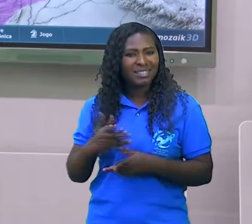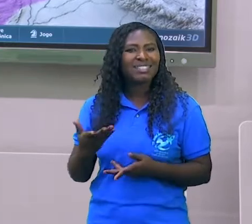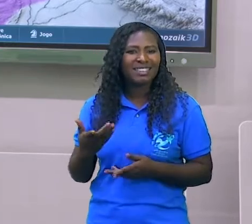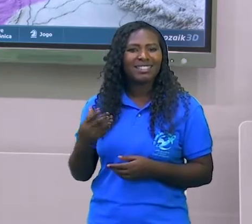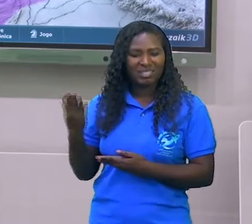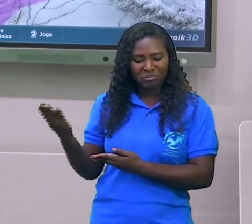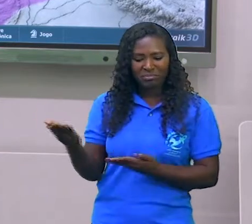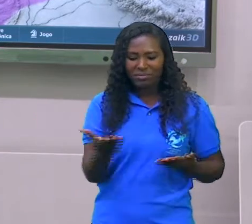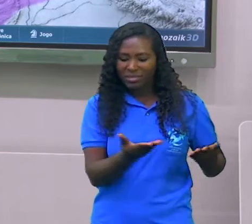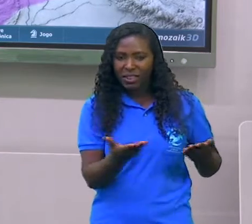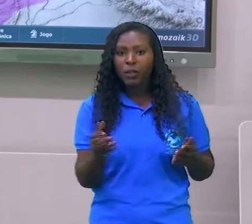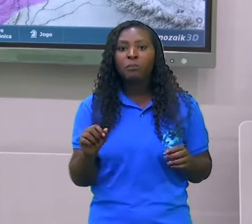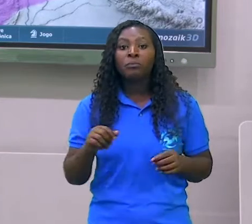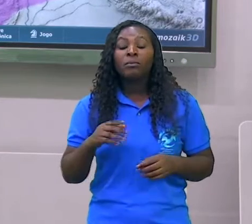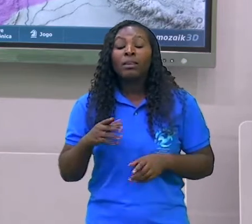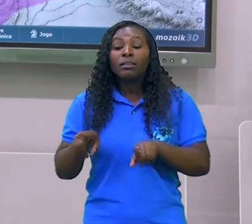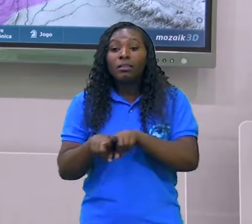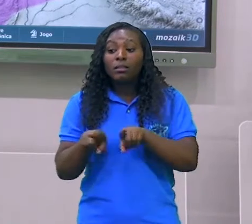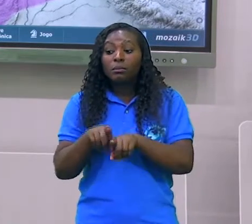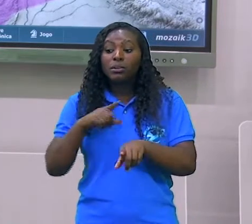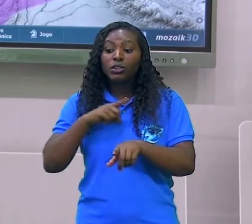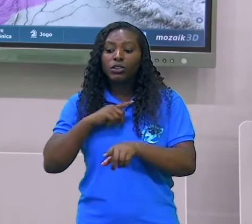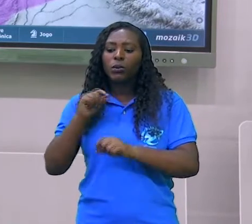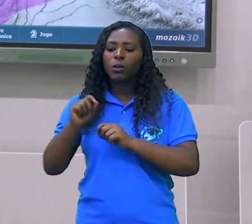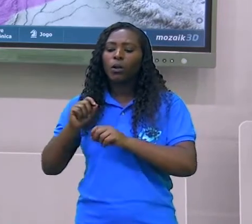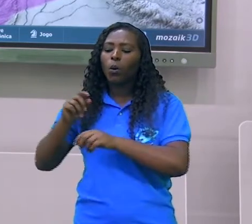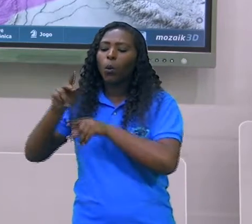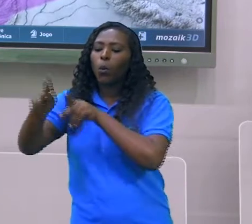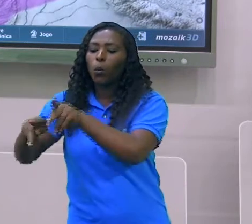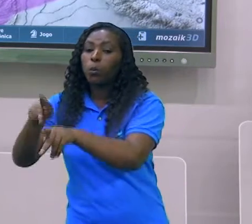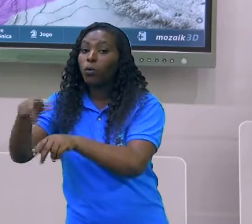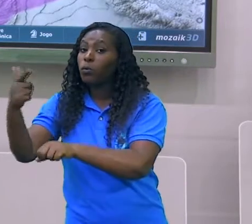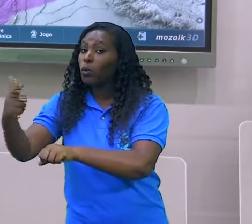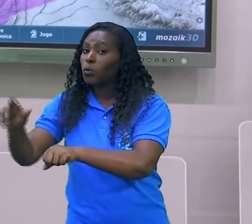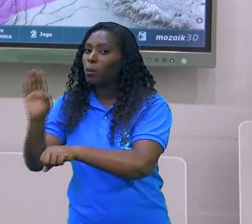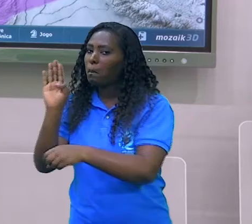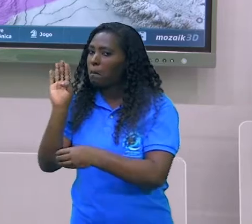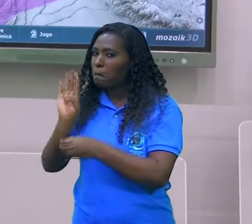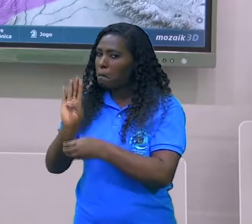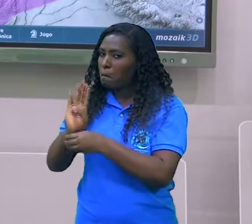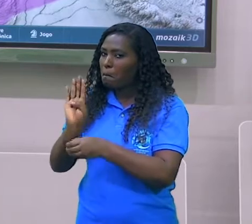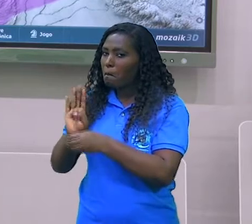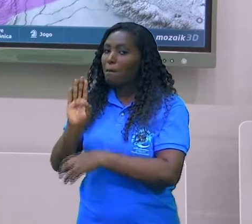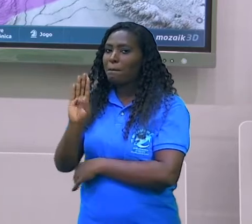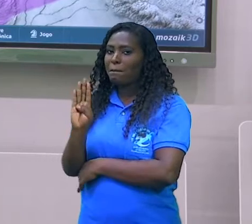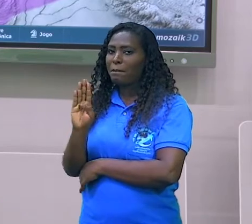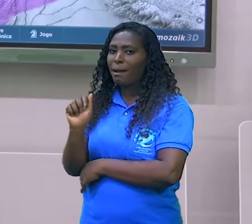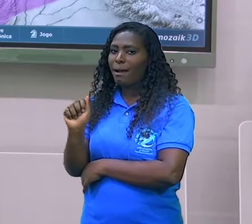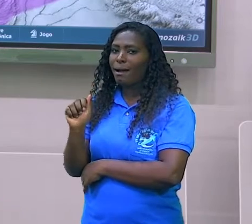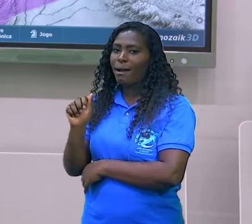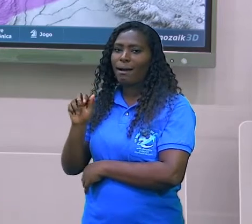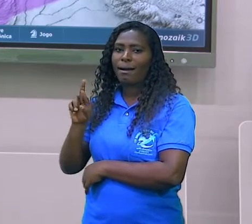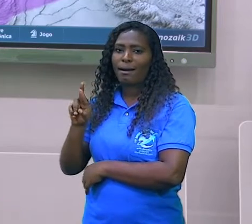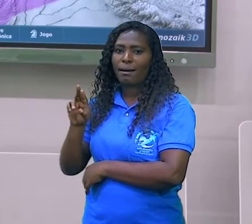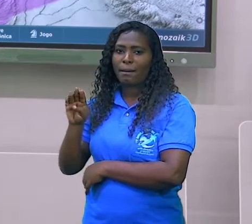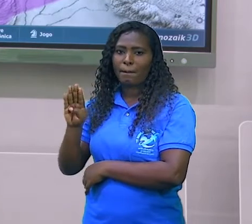considerados bárbaros pelos povos gregos. Liderados por Filipe II, perseguiram,